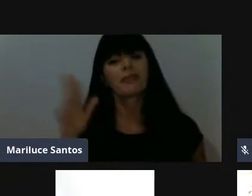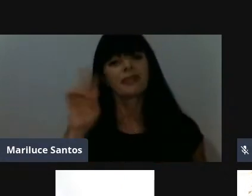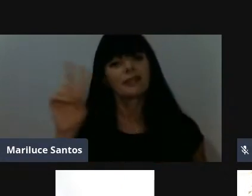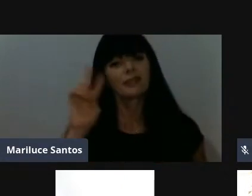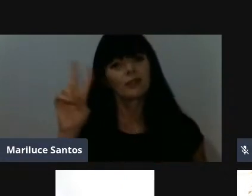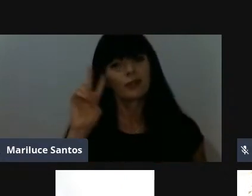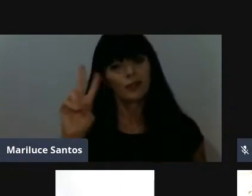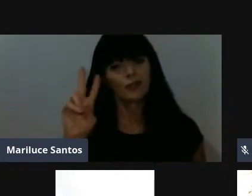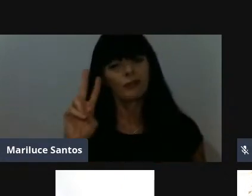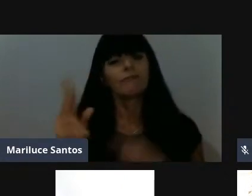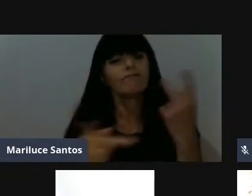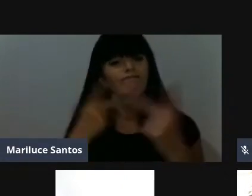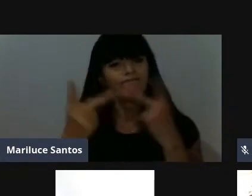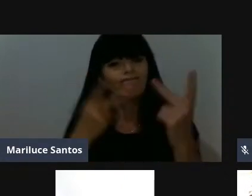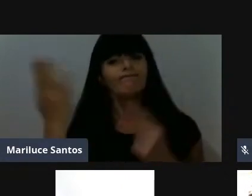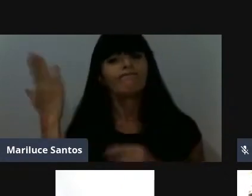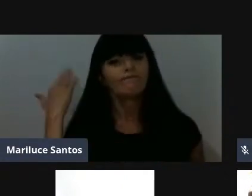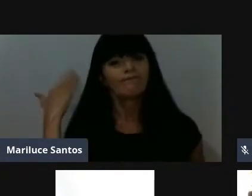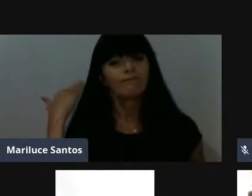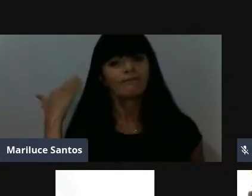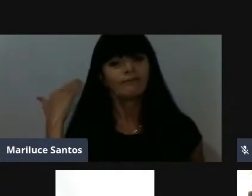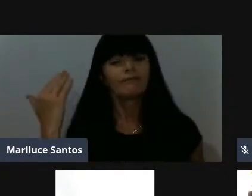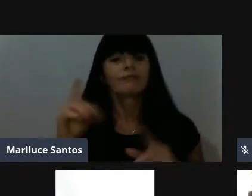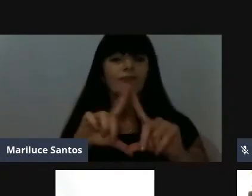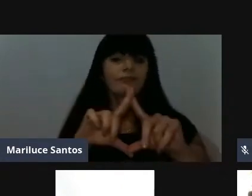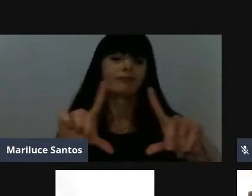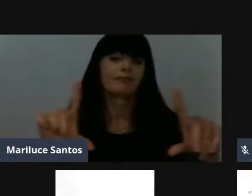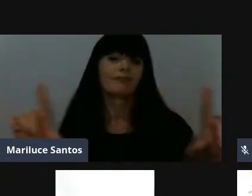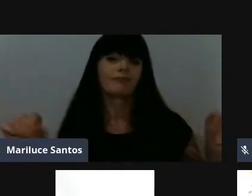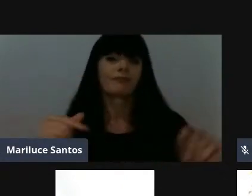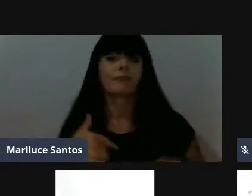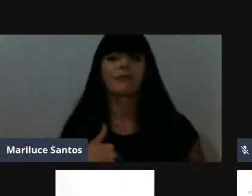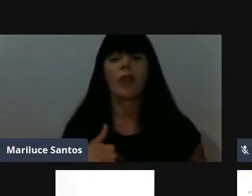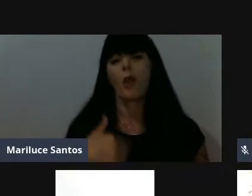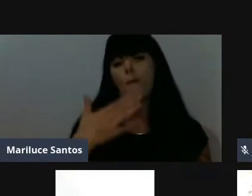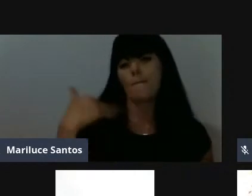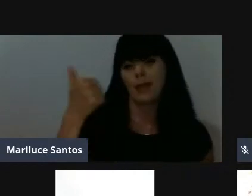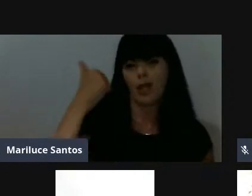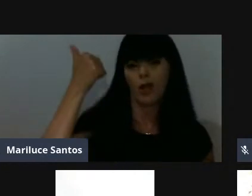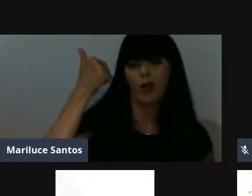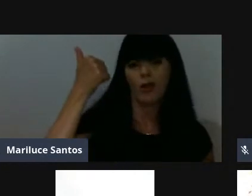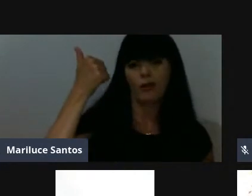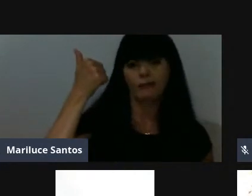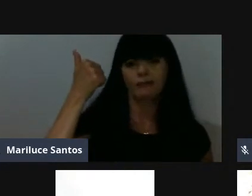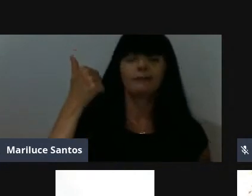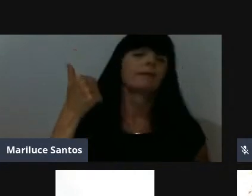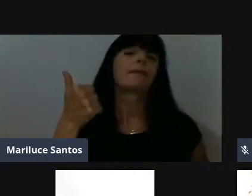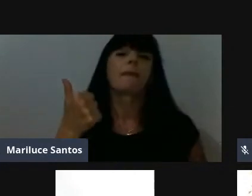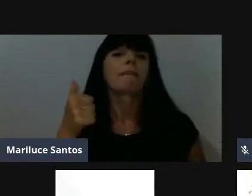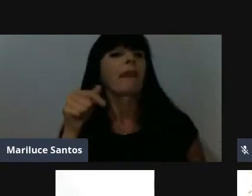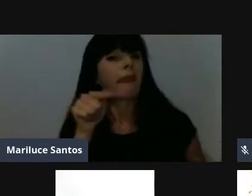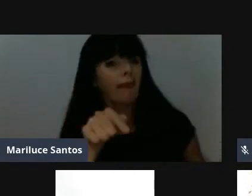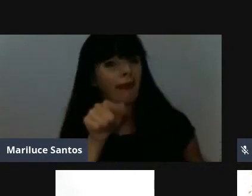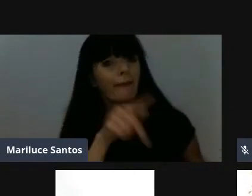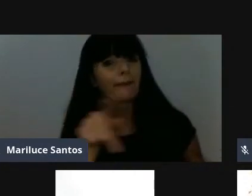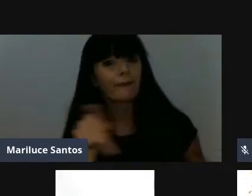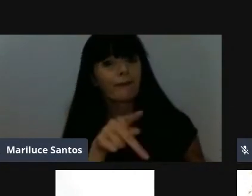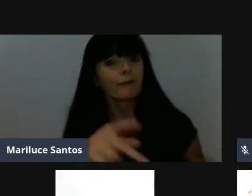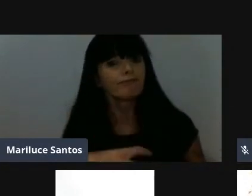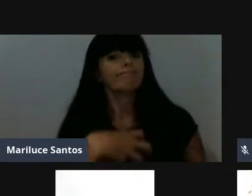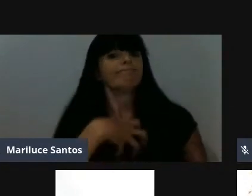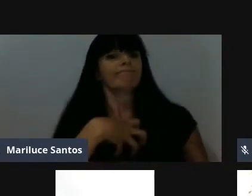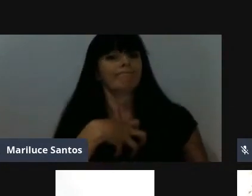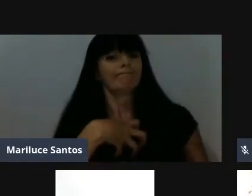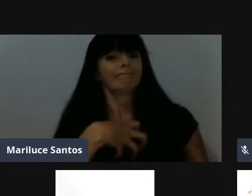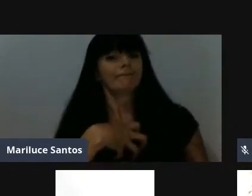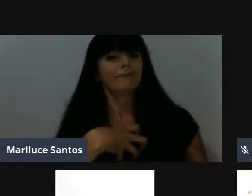que algumas vezes, né, eu gosto sempre de usar a frase Deus sou o melhor, e, e ela, eu sentia isso nela,